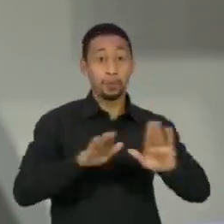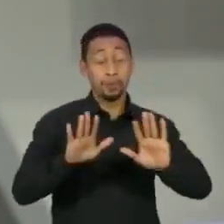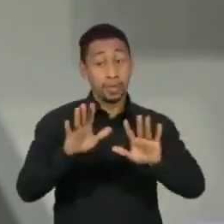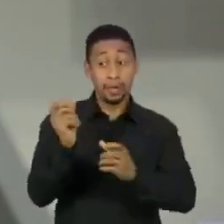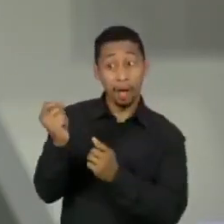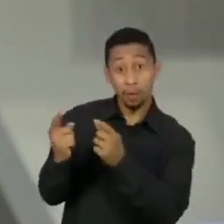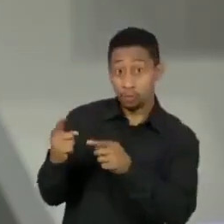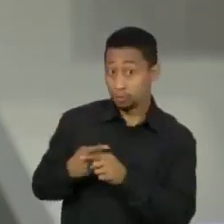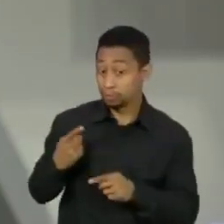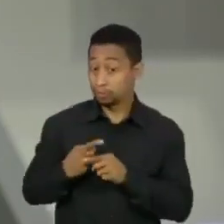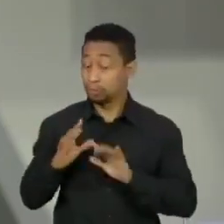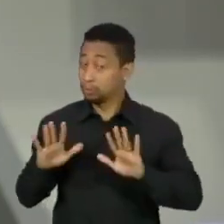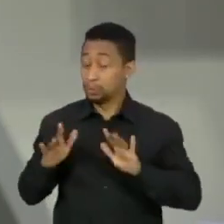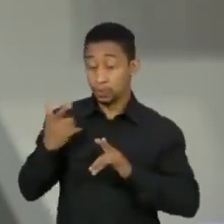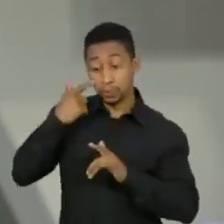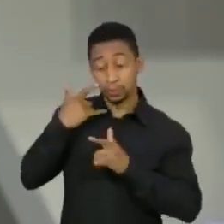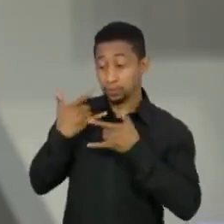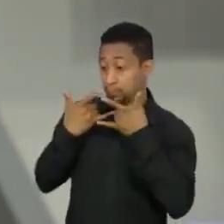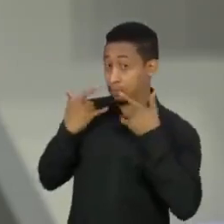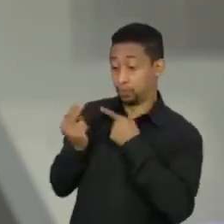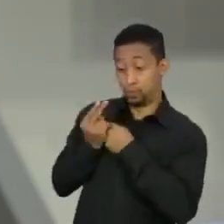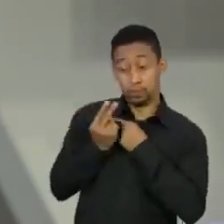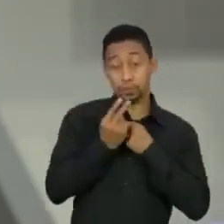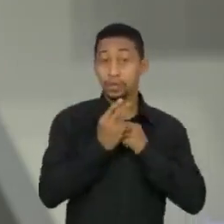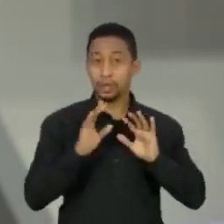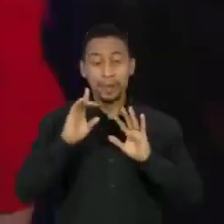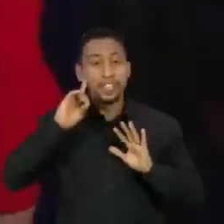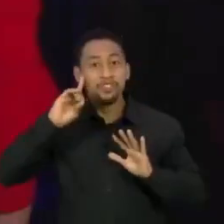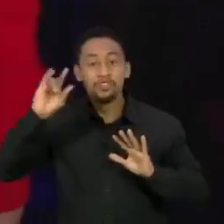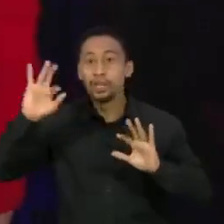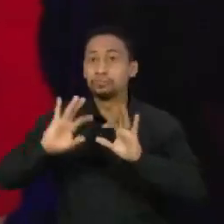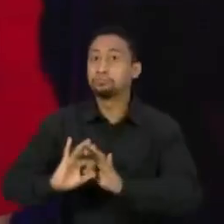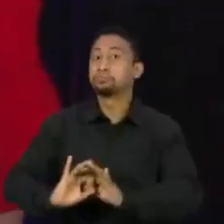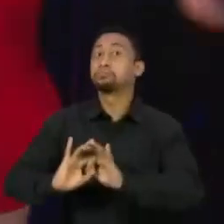manter a segurança no chamado Dia da Liberdade.